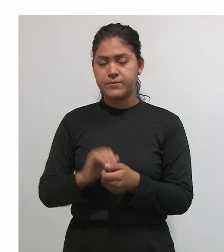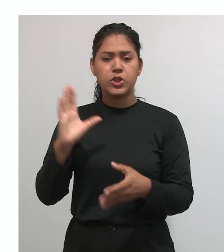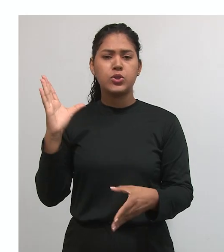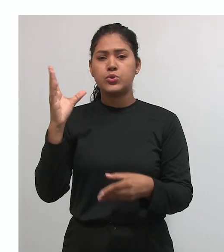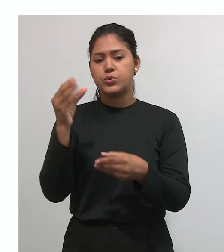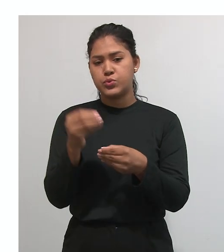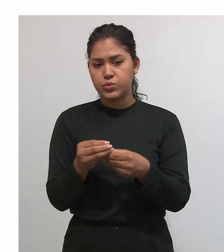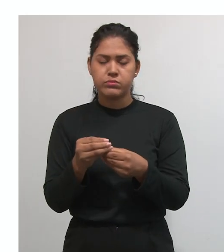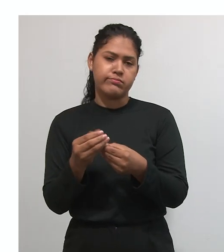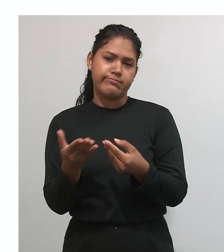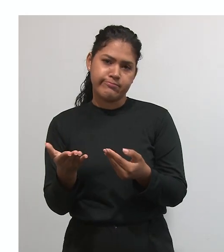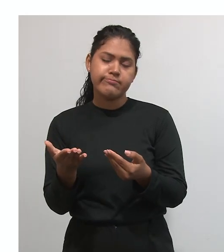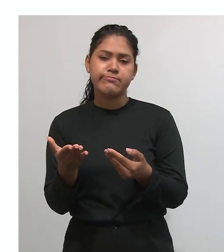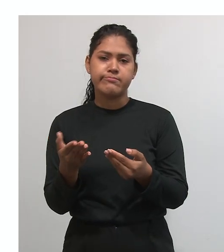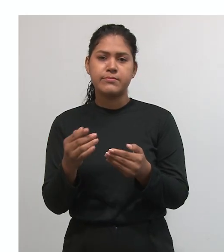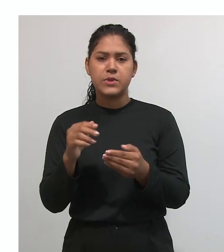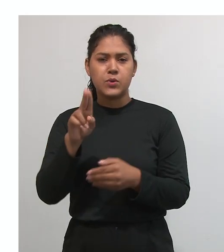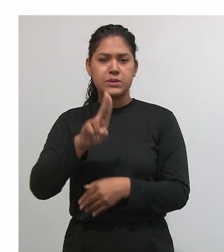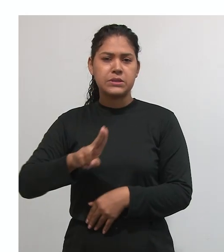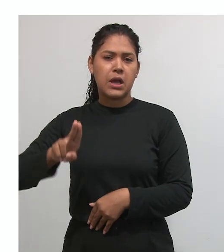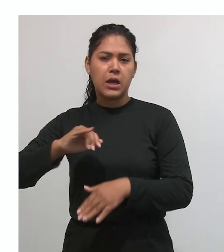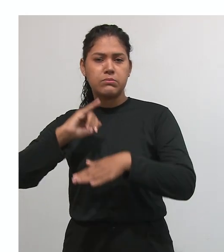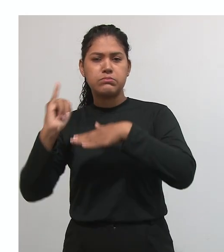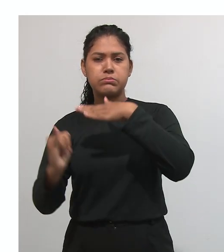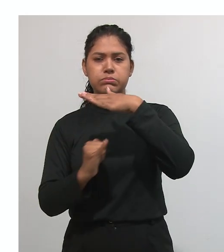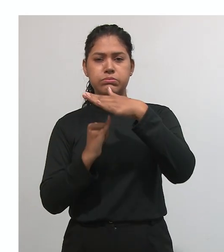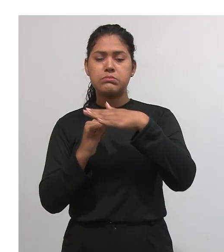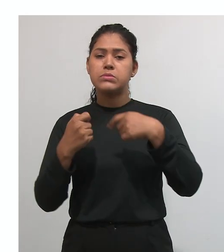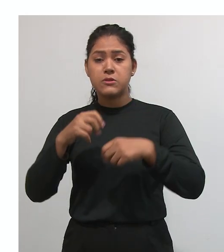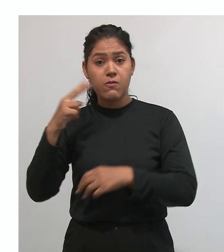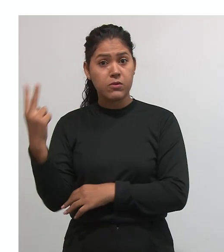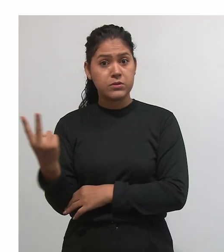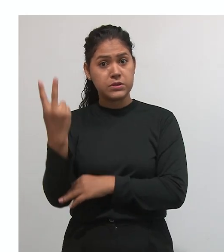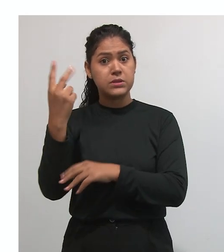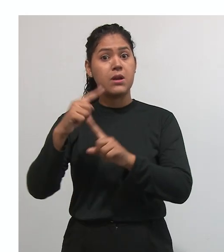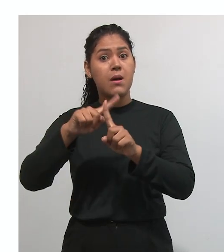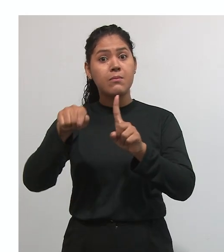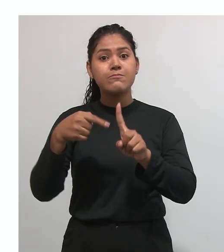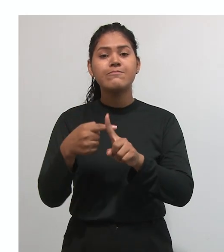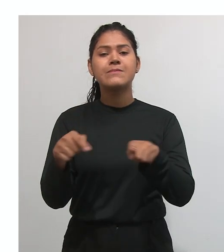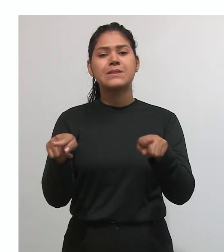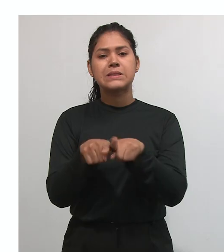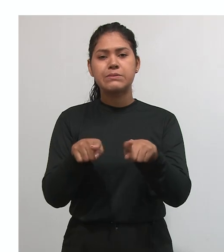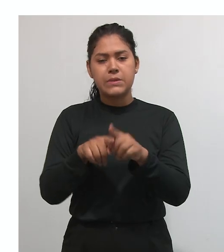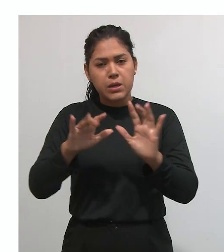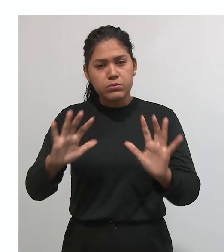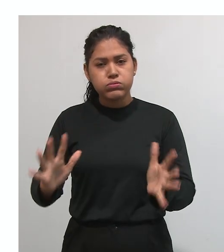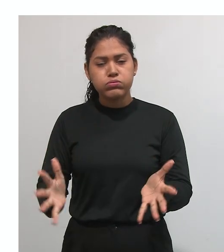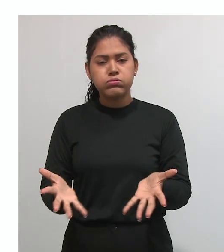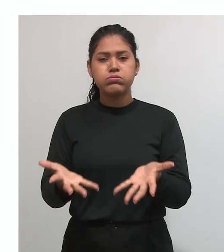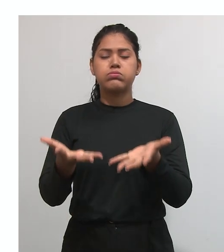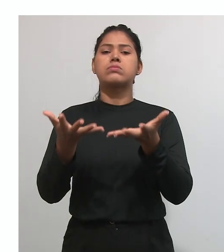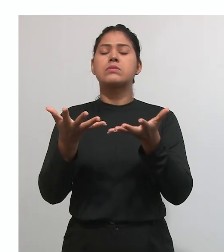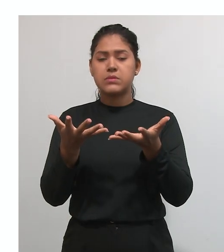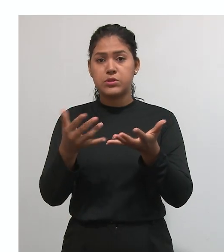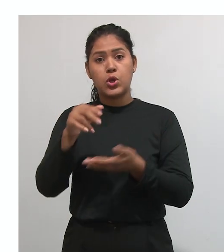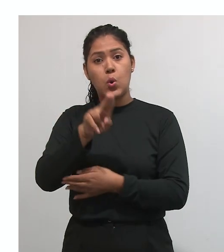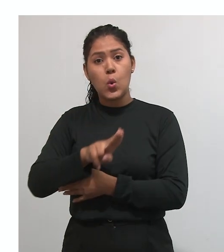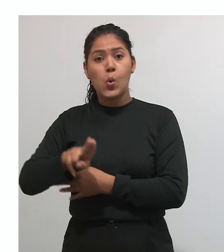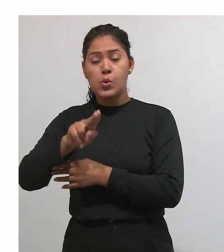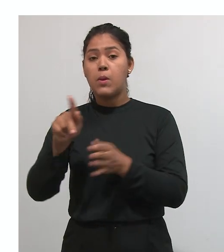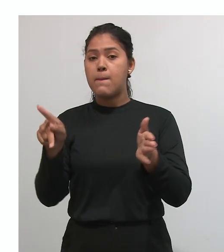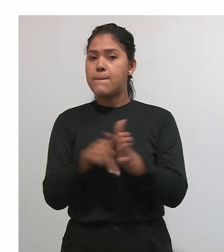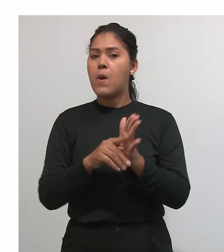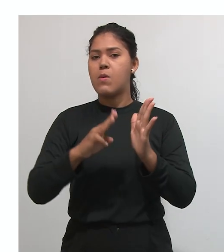a academia precisa não apenas valorizar, mas também incentivar a produção regular e diversificada de